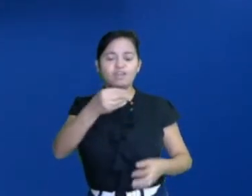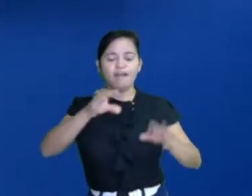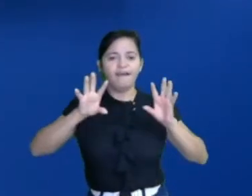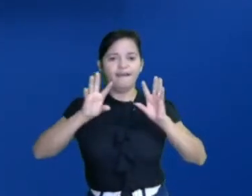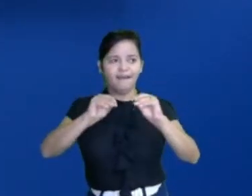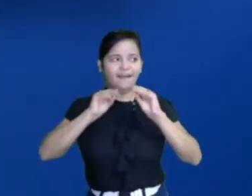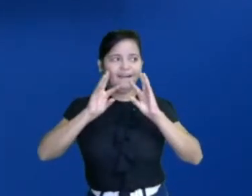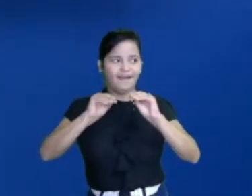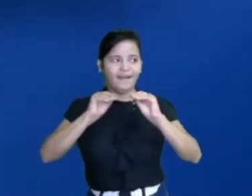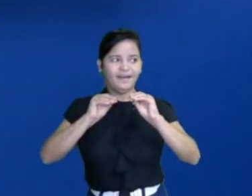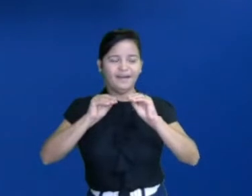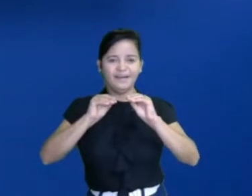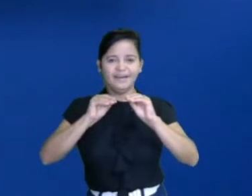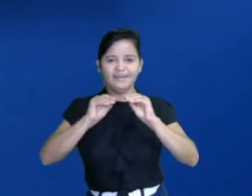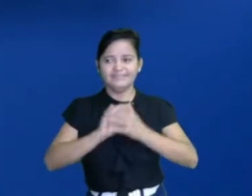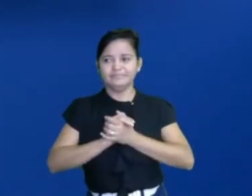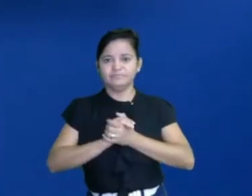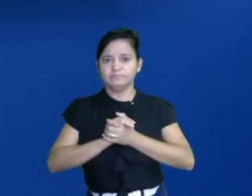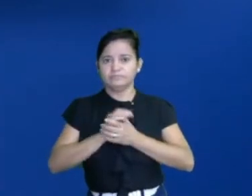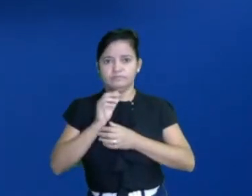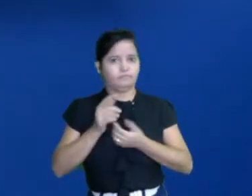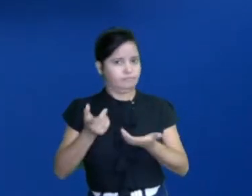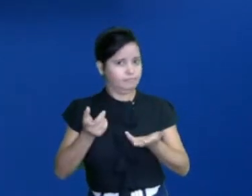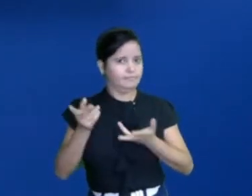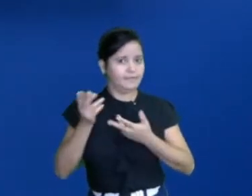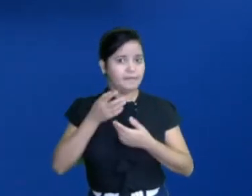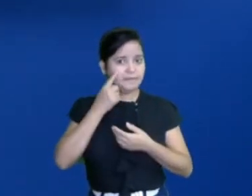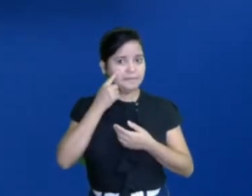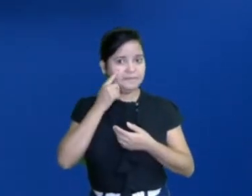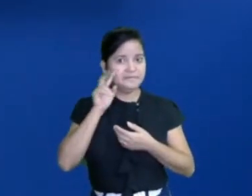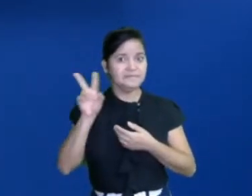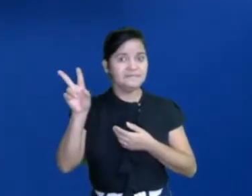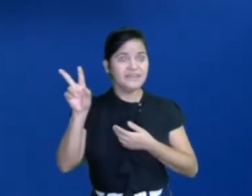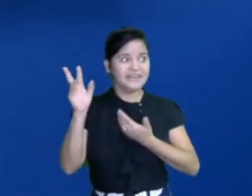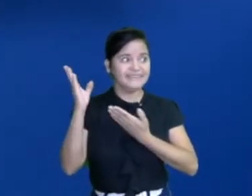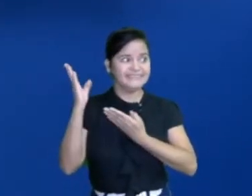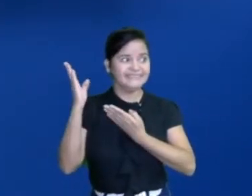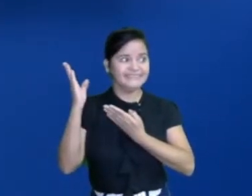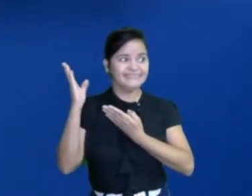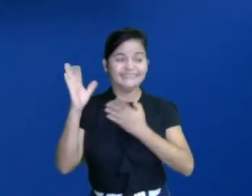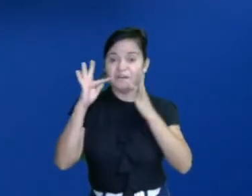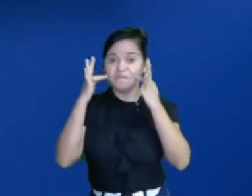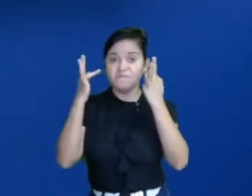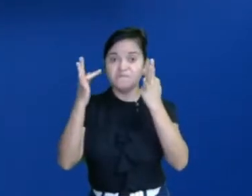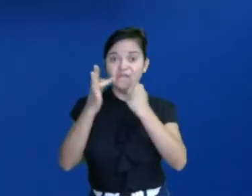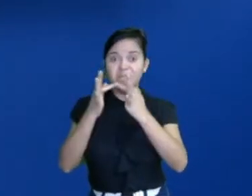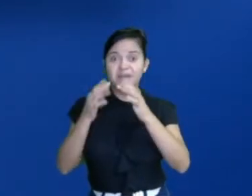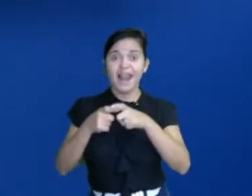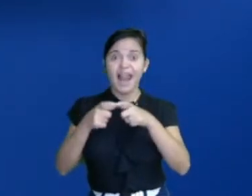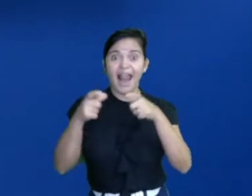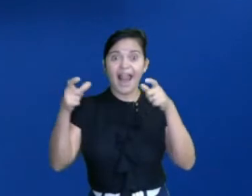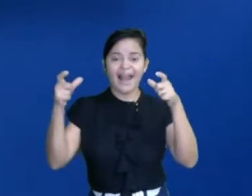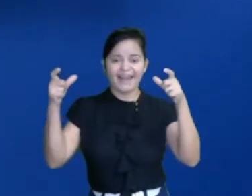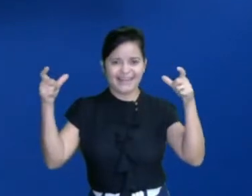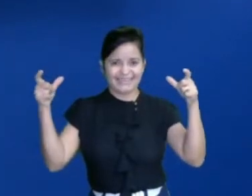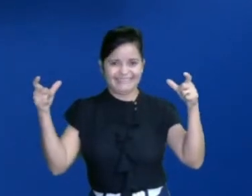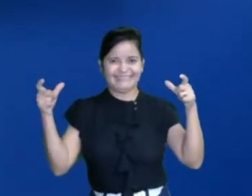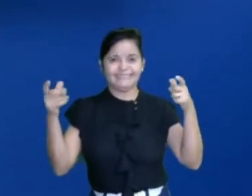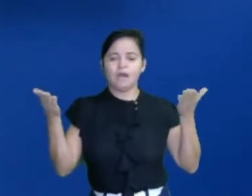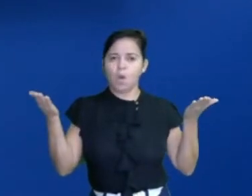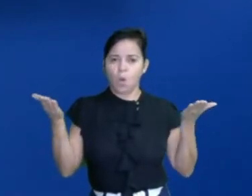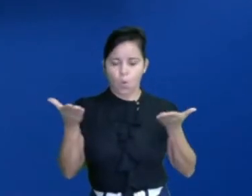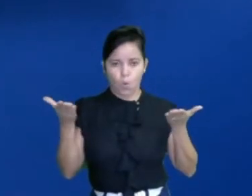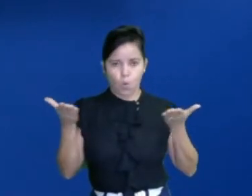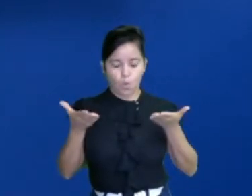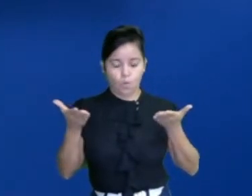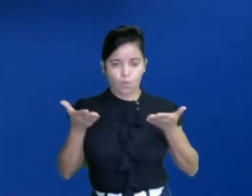e vender. Então, vê só como essa família é grande. Não é verdade? E hoje em